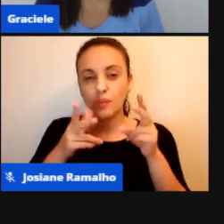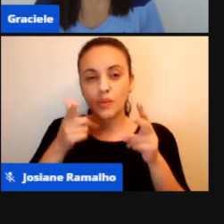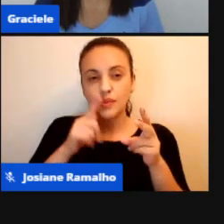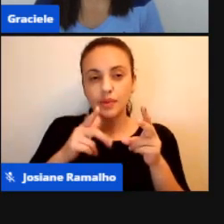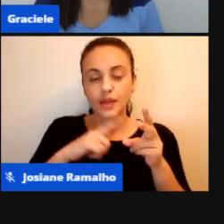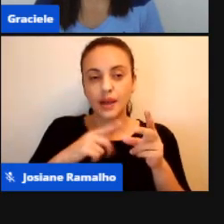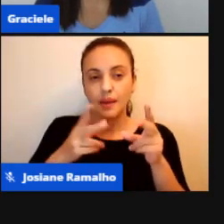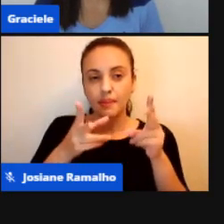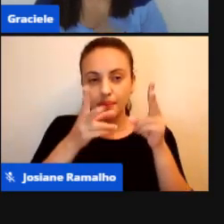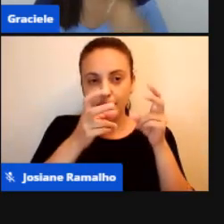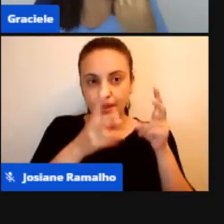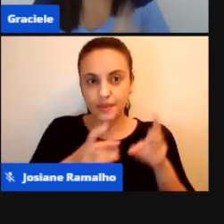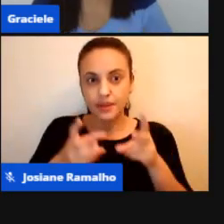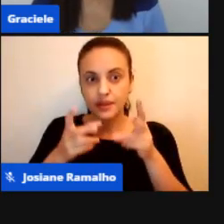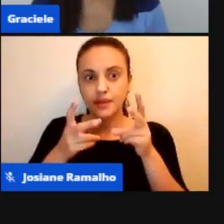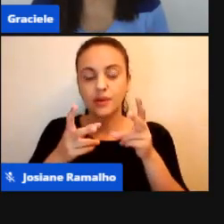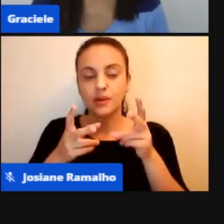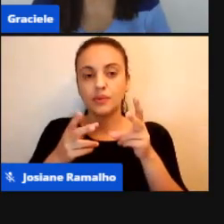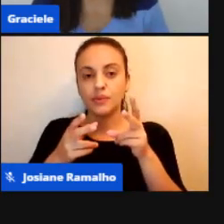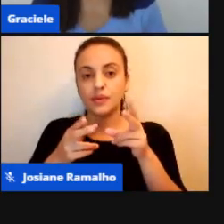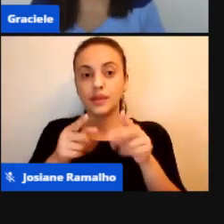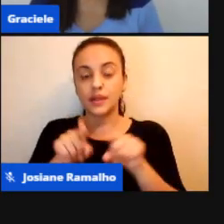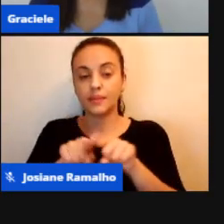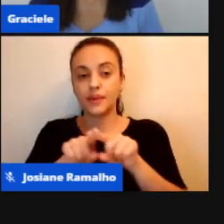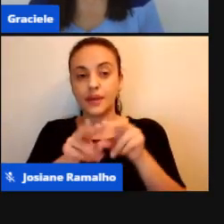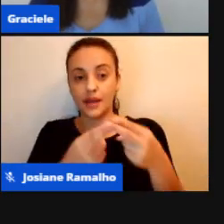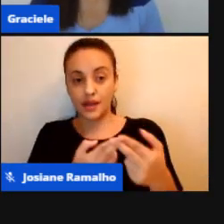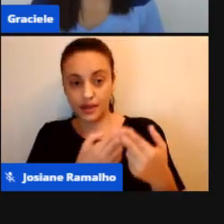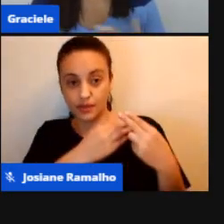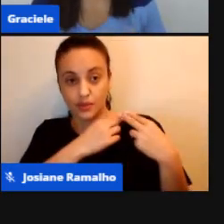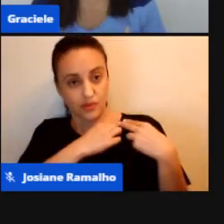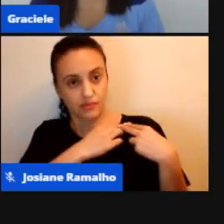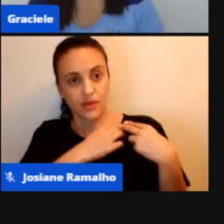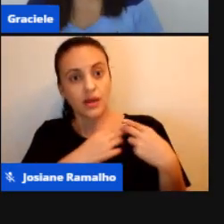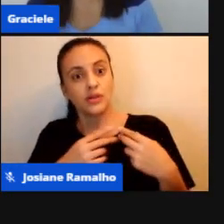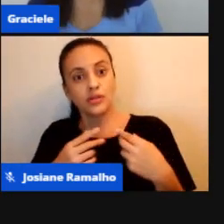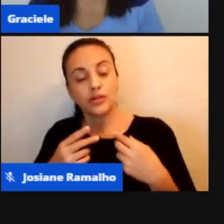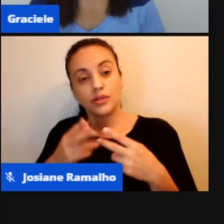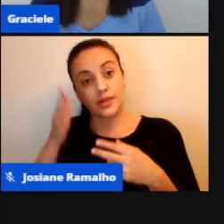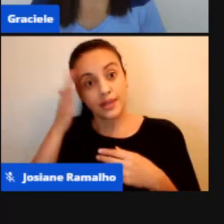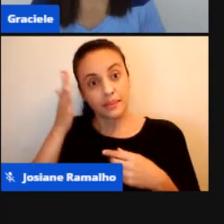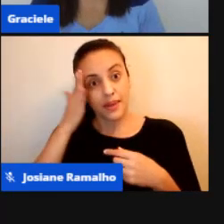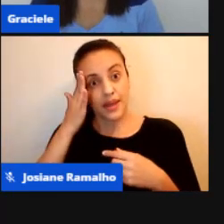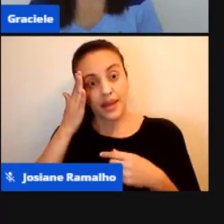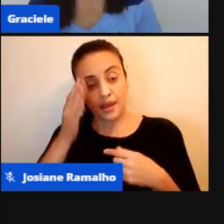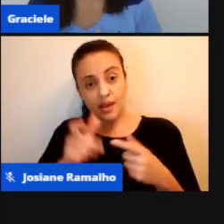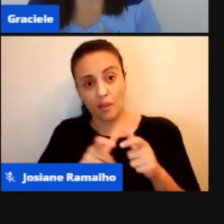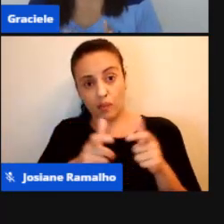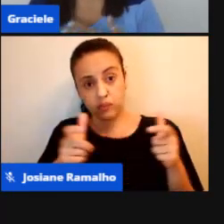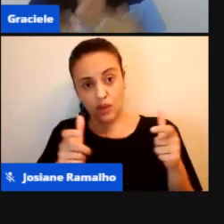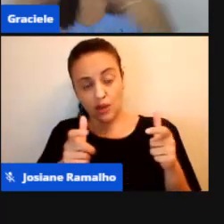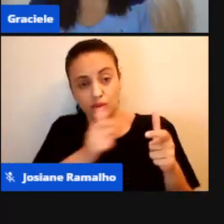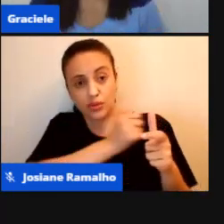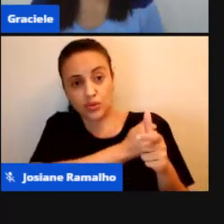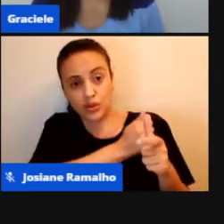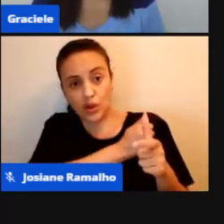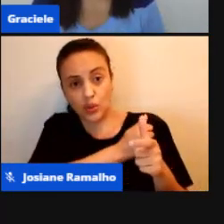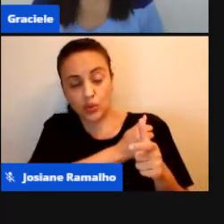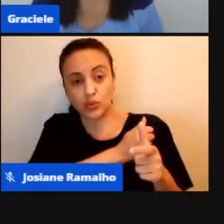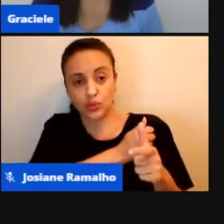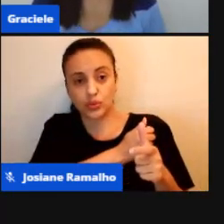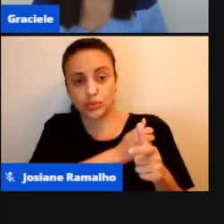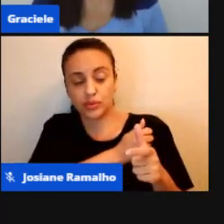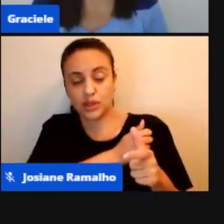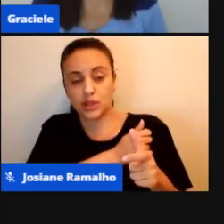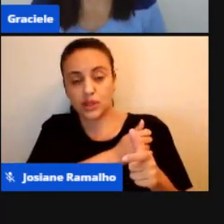a responsabilidade de saber que a grande maioria dos nossos alunos ou parte